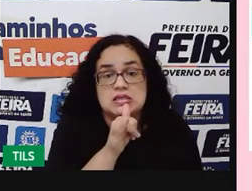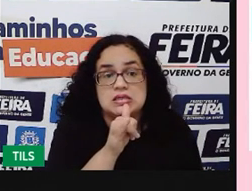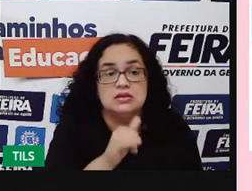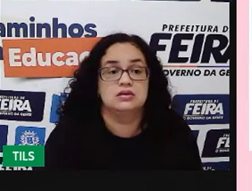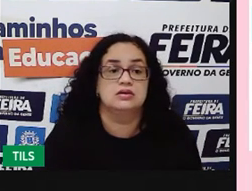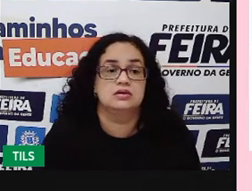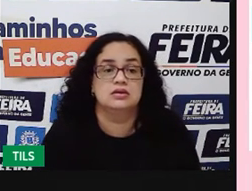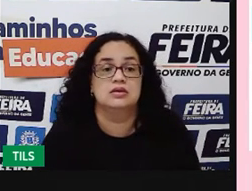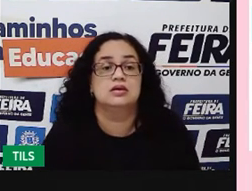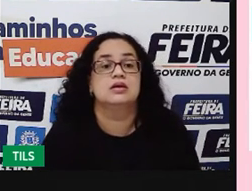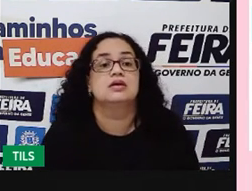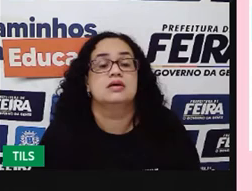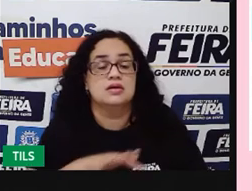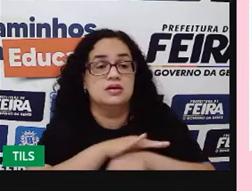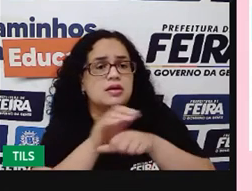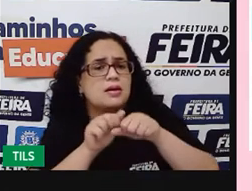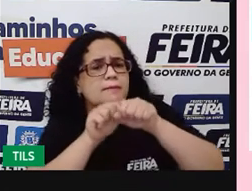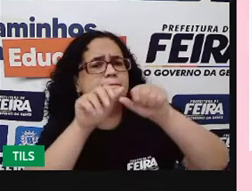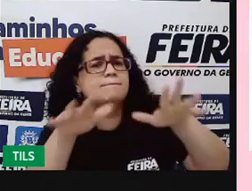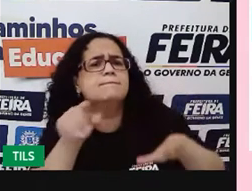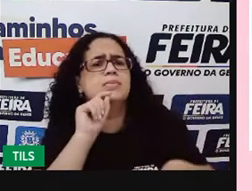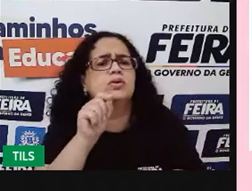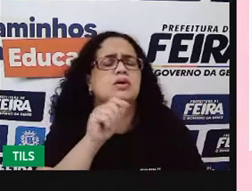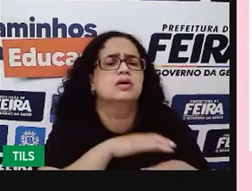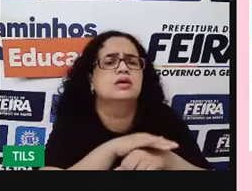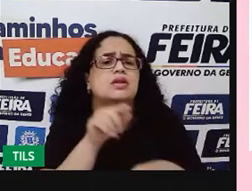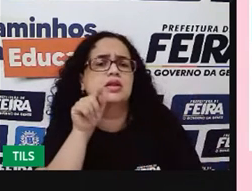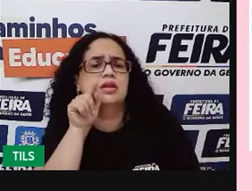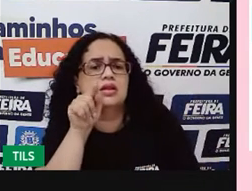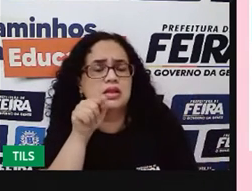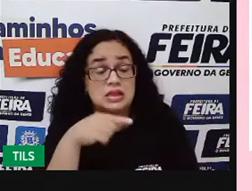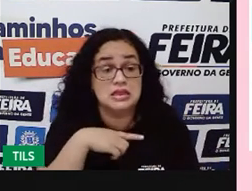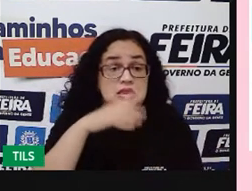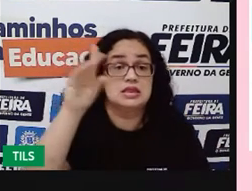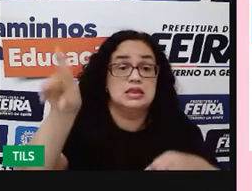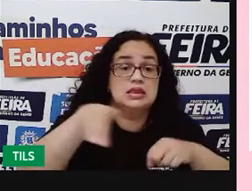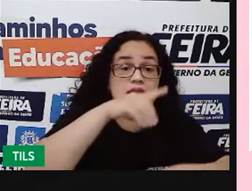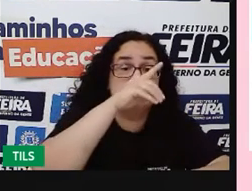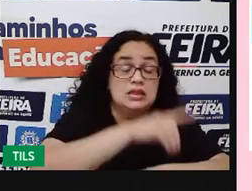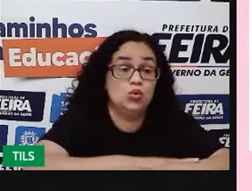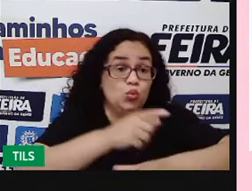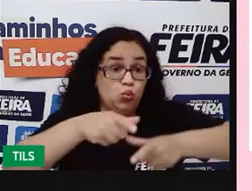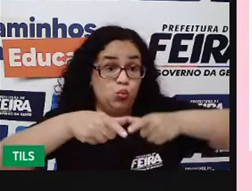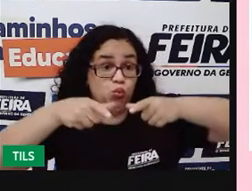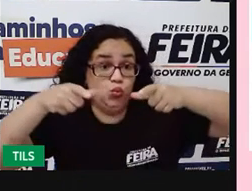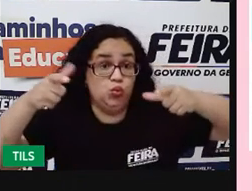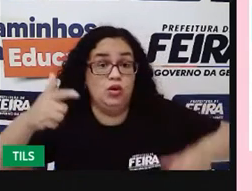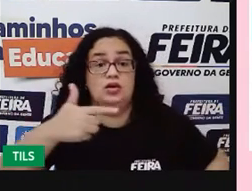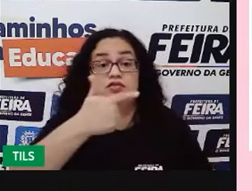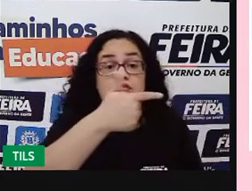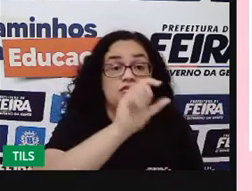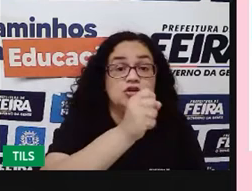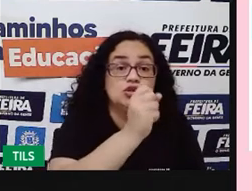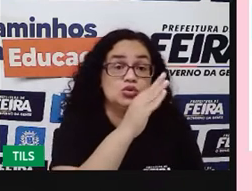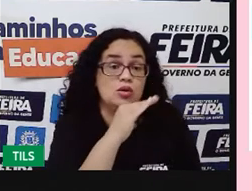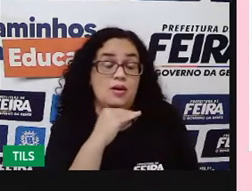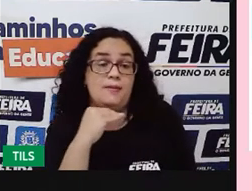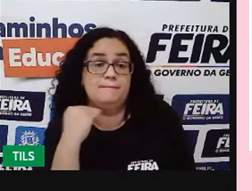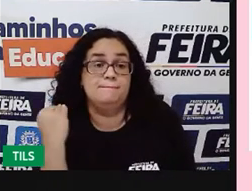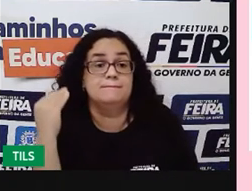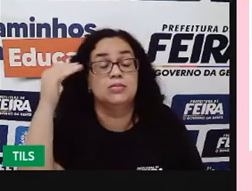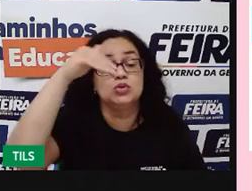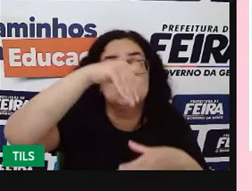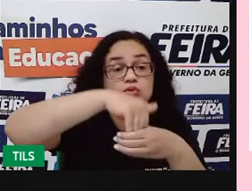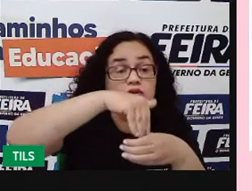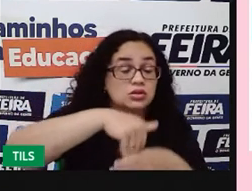epidemia. Por quê? Porque, olha aqui, dengue se alastra e já são 28 mortes suspeitas no interior